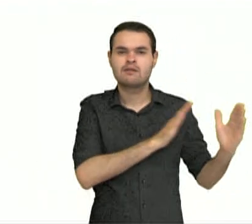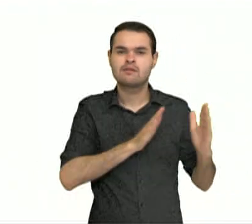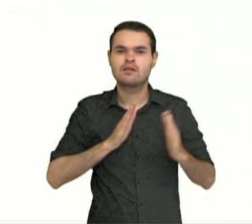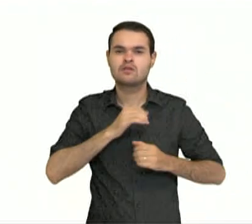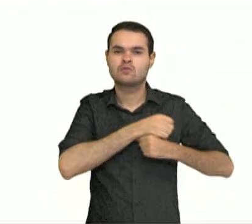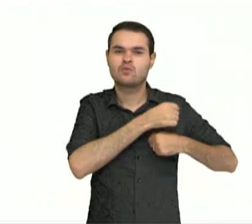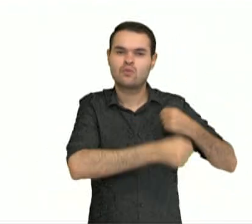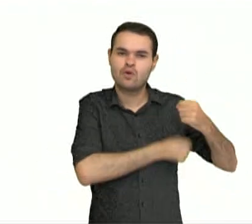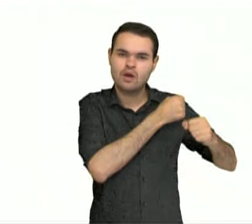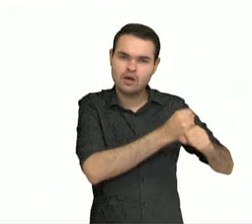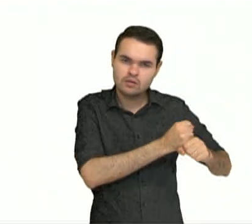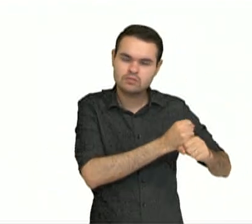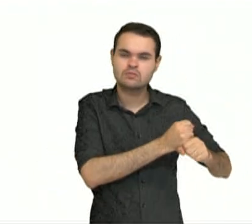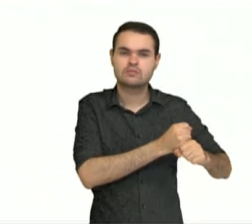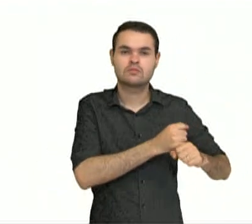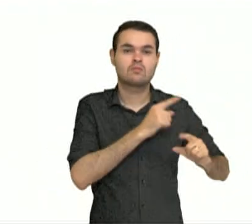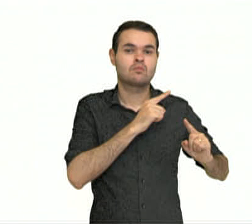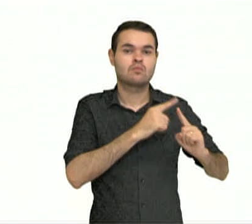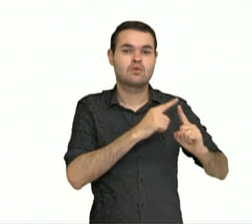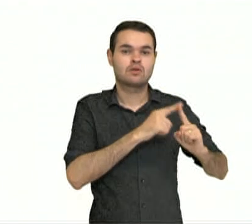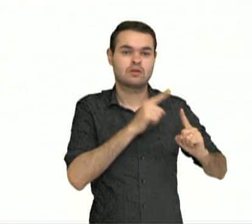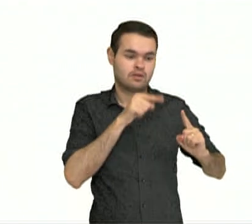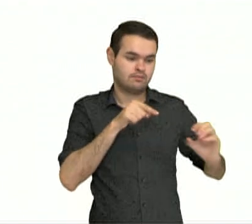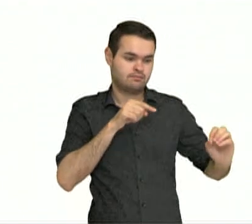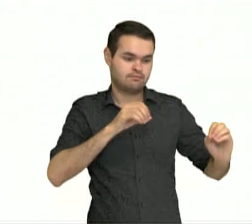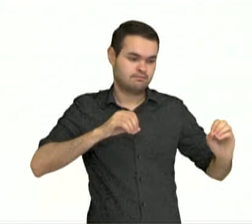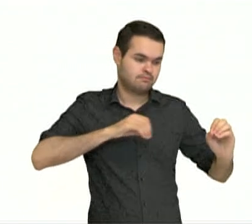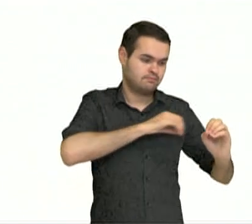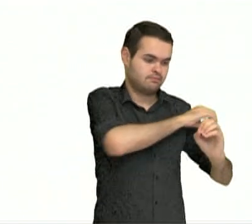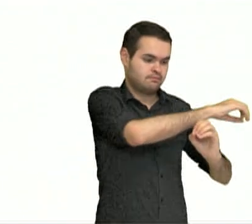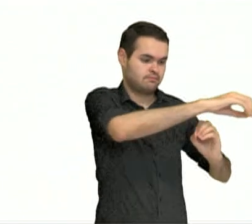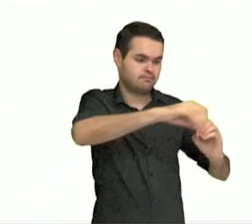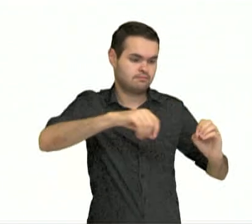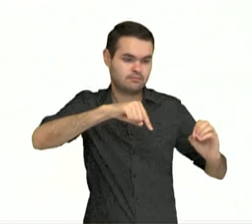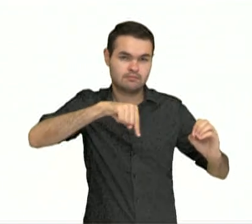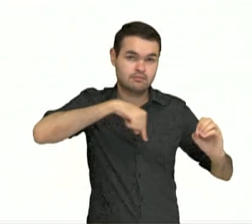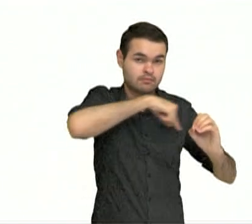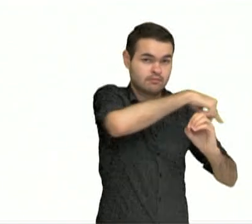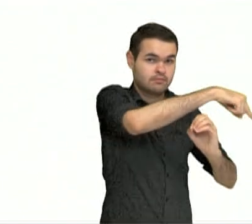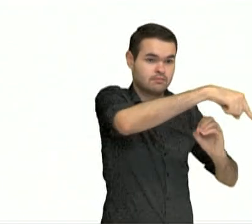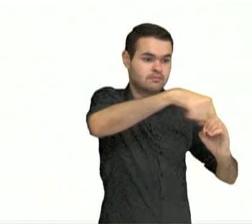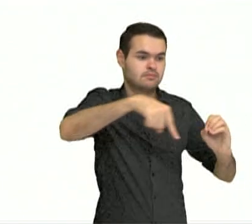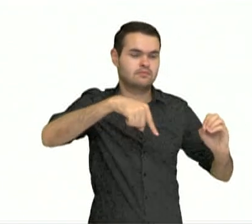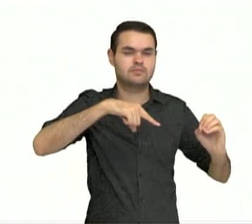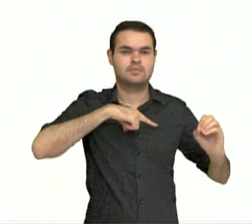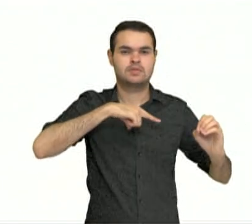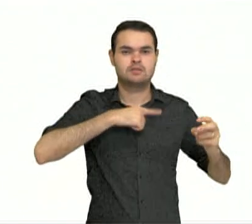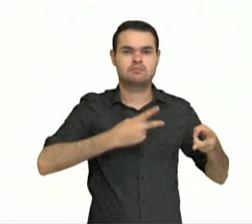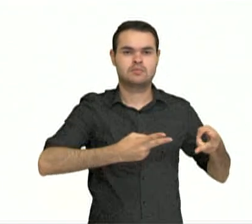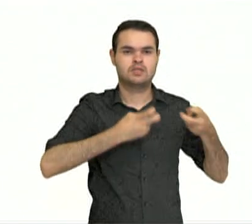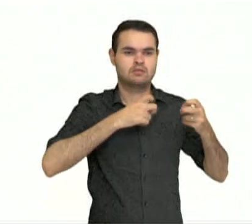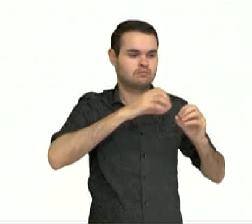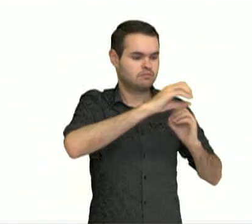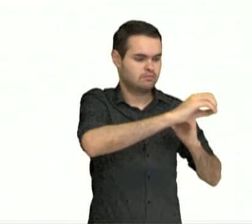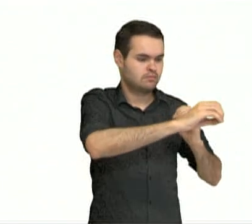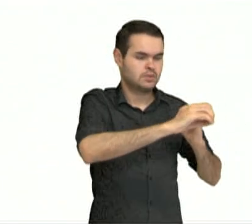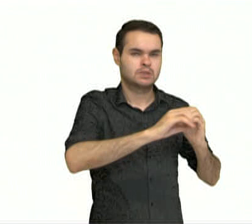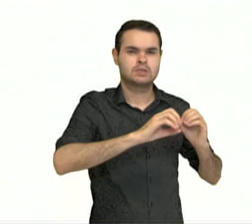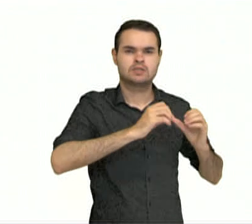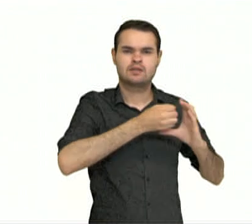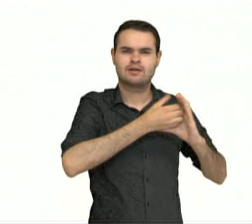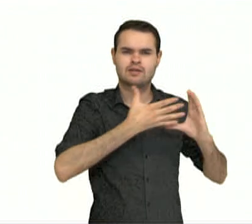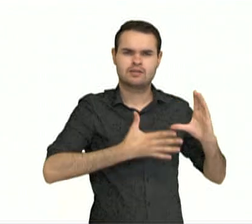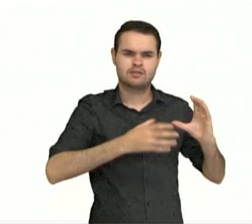estabelecidas a partir do movimento de translação. Observando as características que vão mudando no